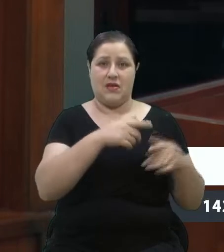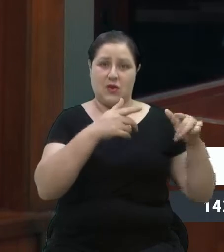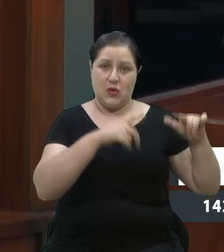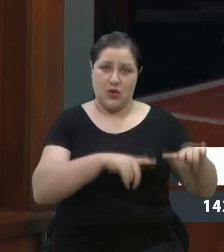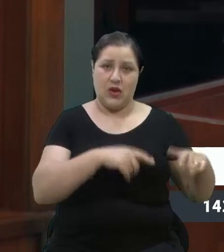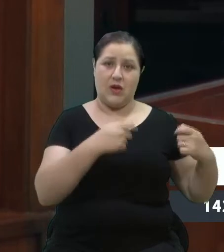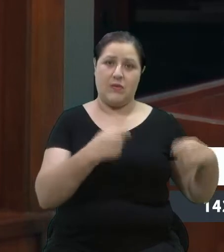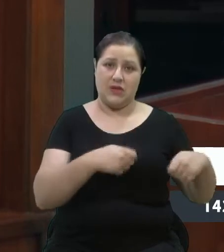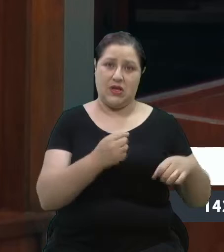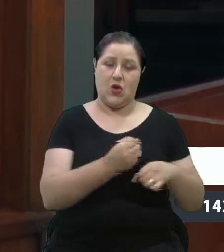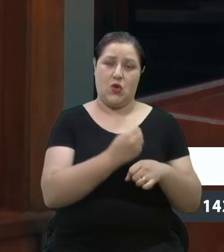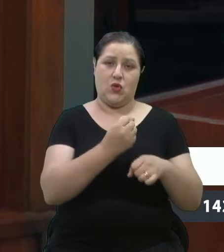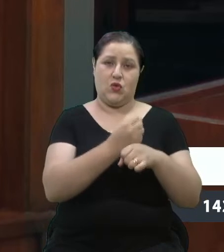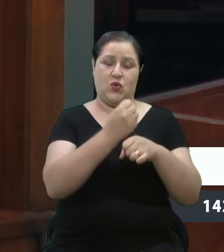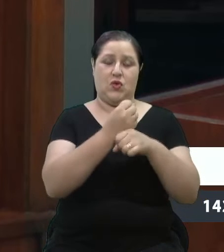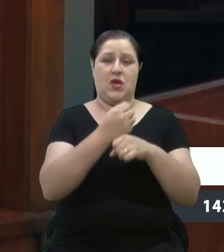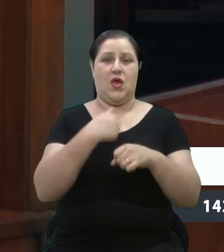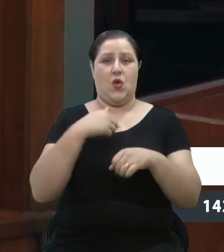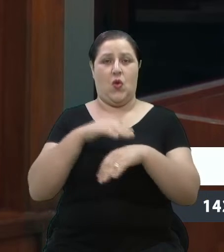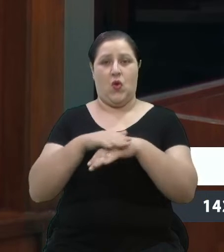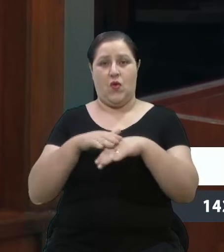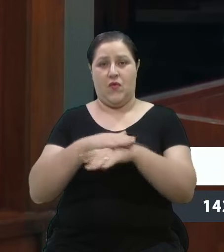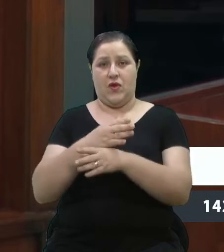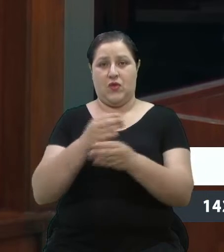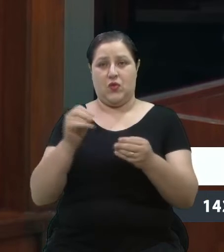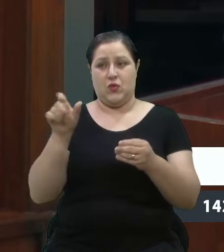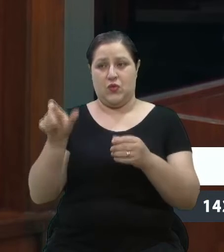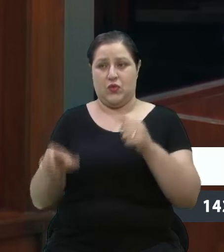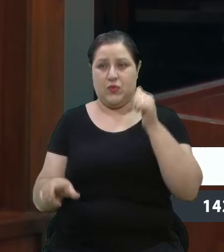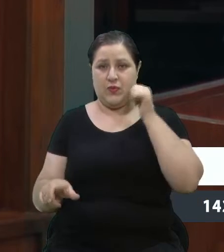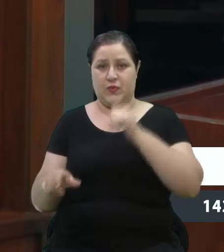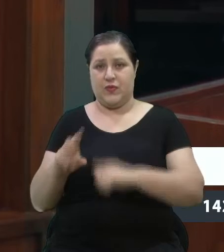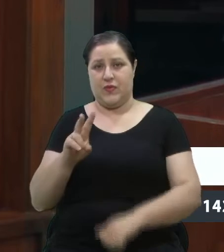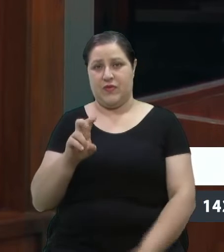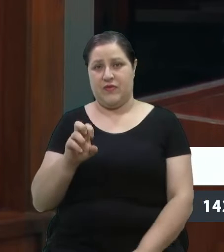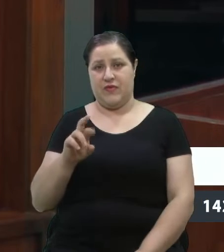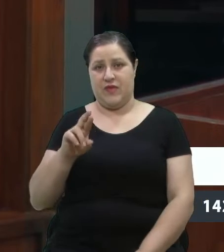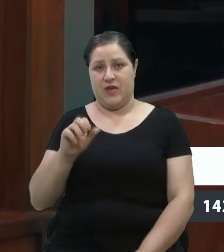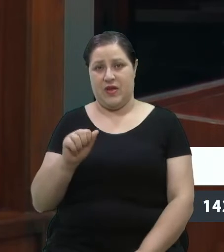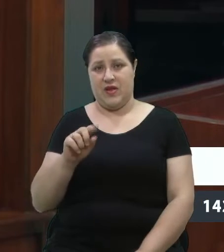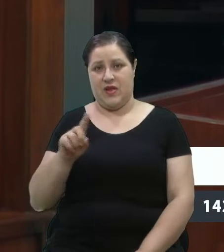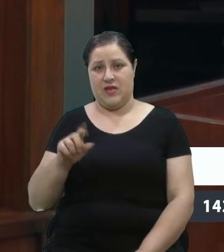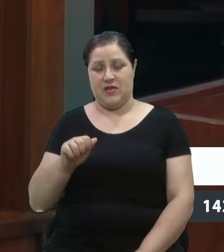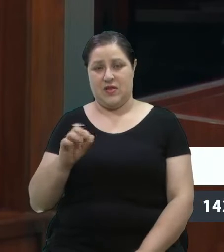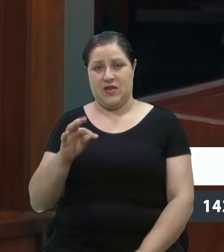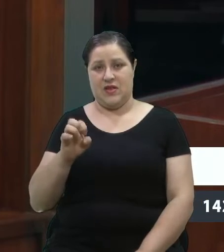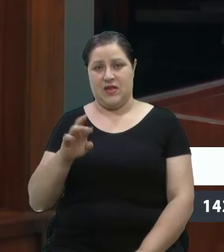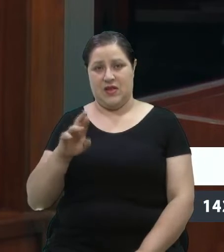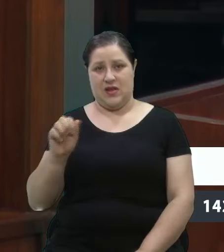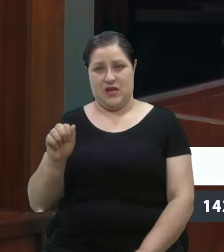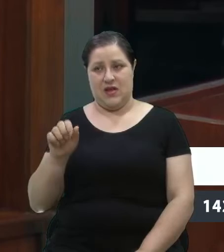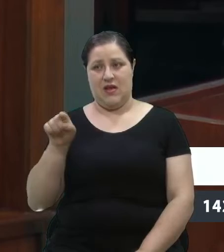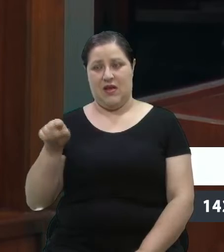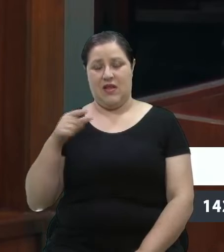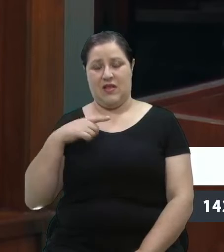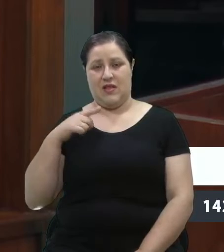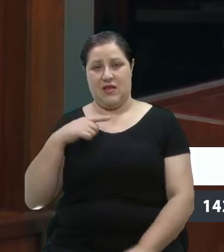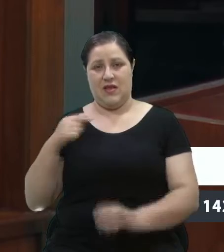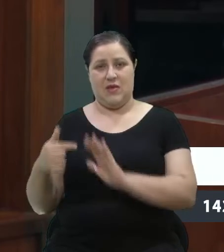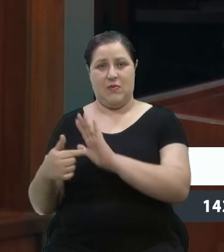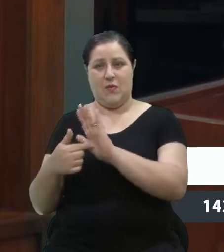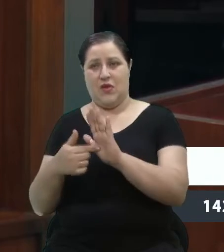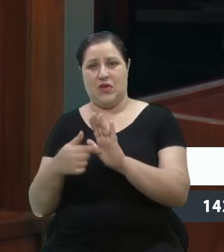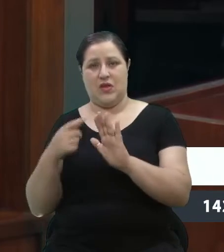Eu converso muito com a Vera Zátera, que tem uma exposição, o Documenta, onde ela coloca alguns dos trajes de